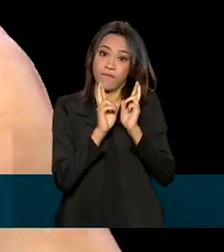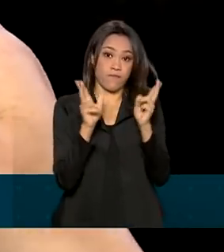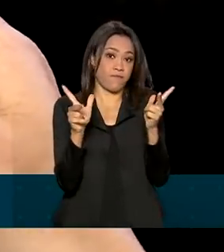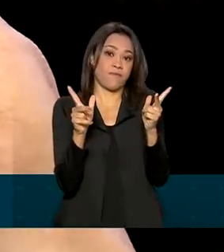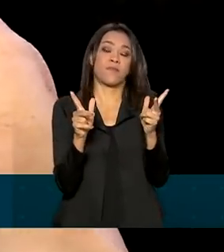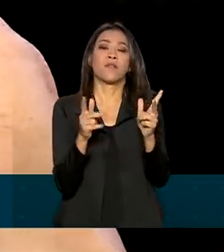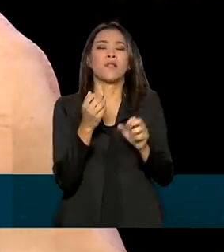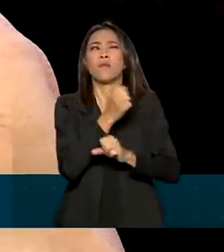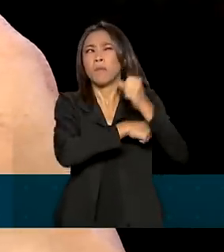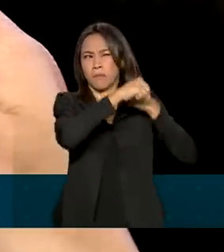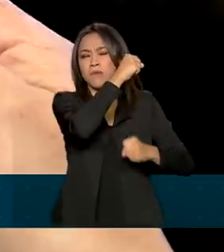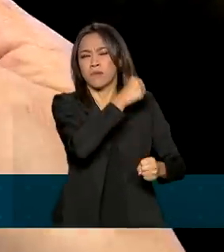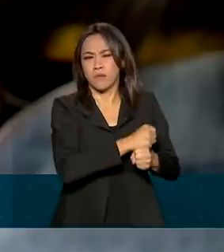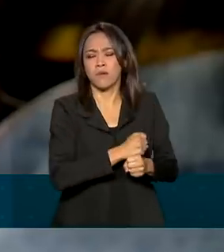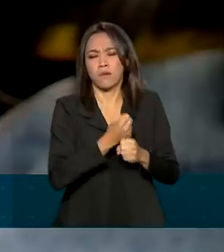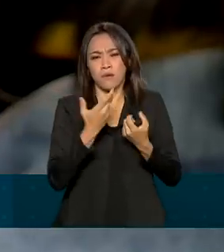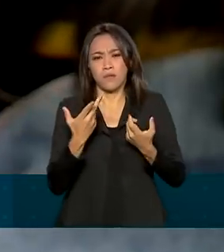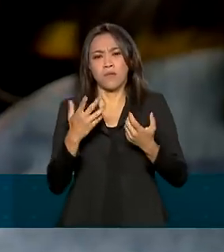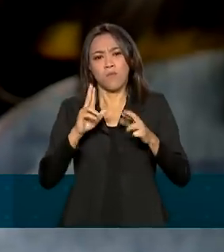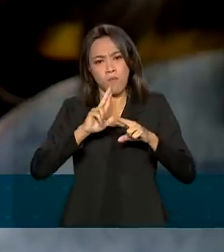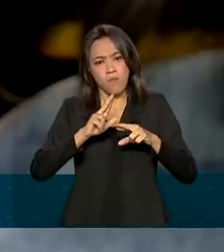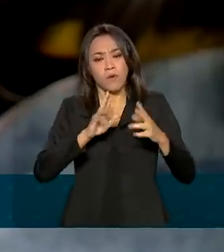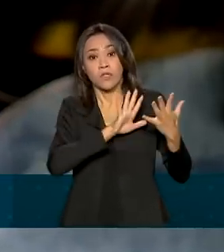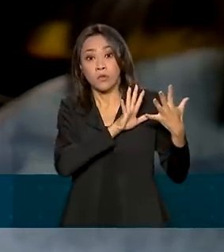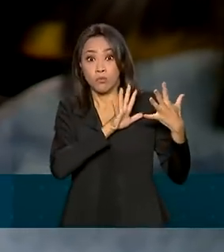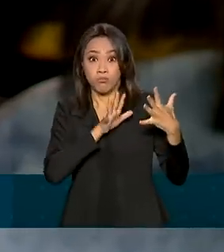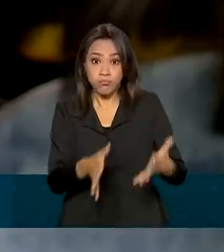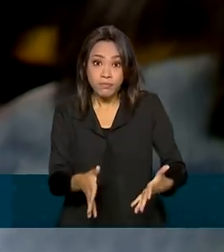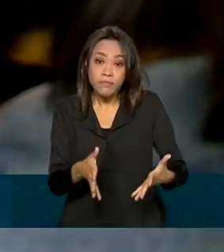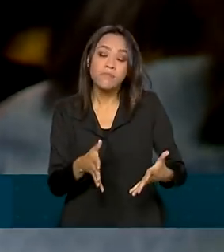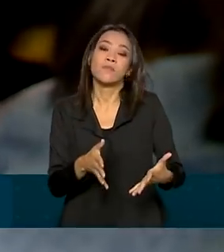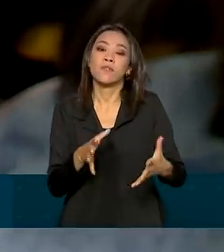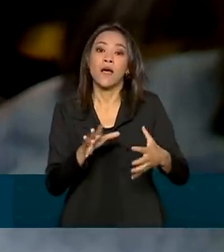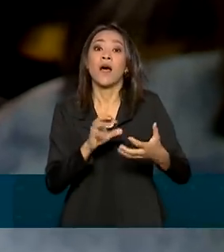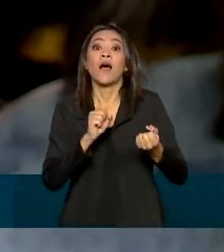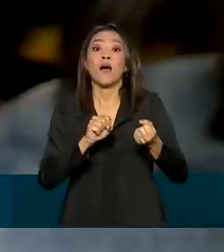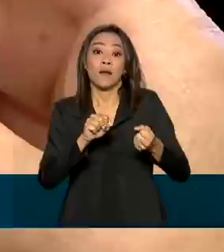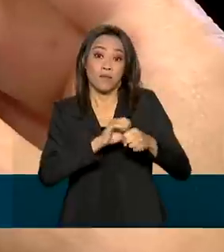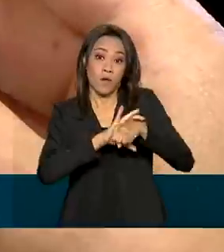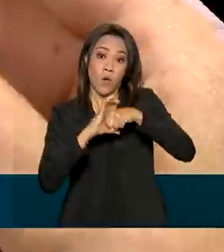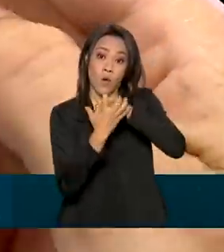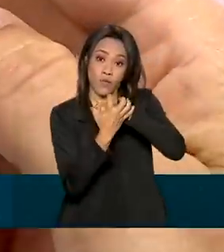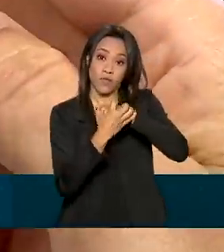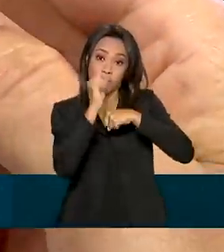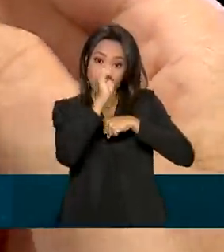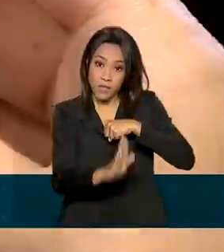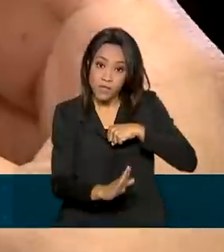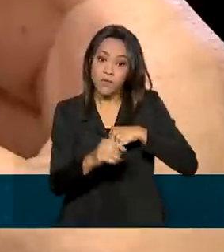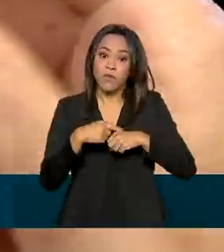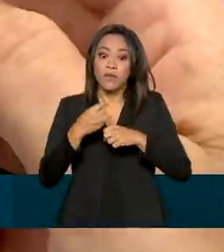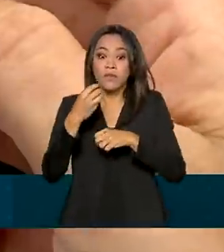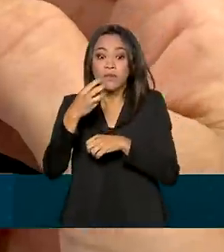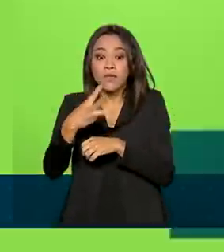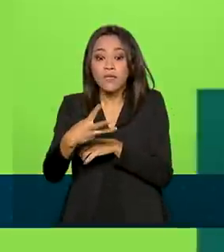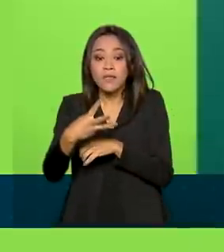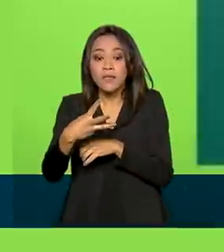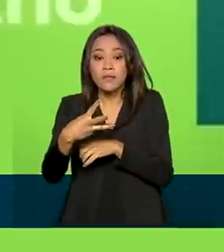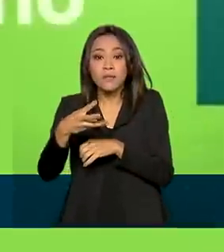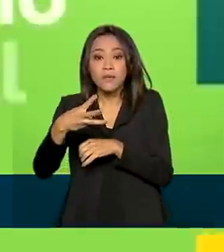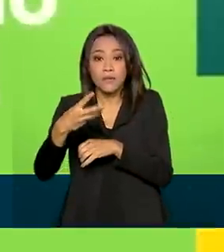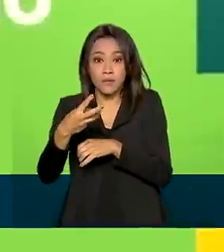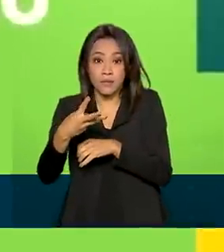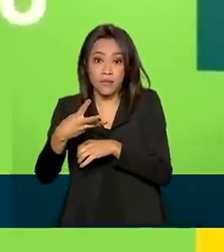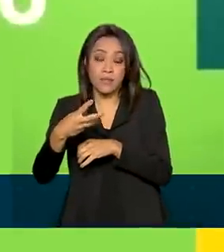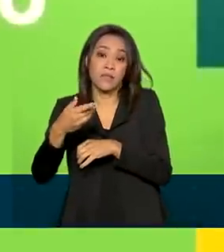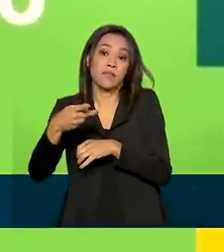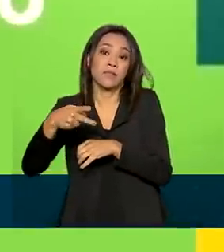Só no ano passado, com a chegada da Covid-19 no país, foram 270 milhões de acessos. O aplicativo